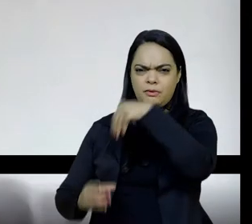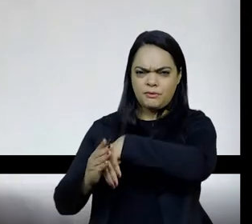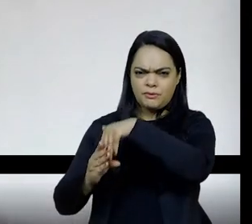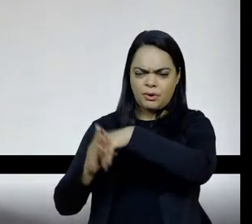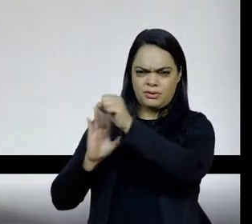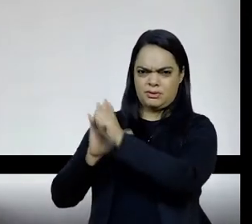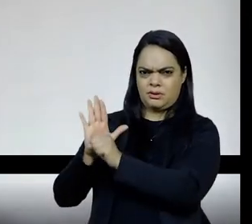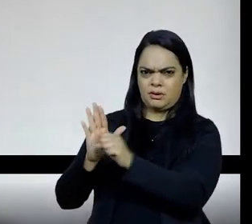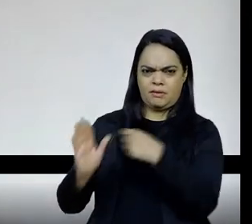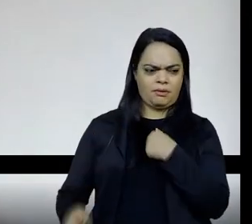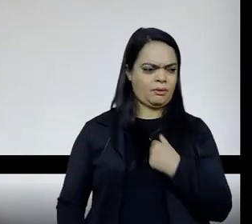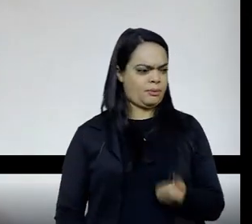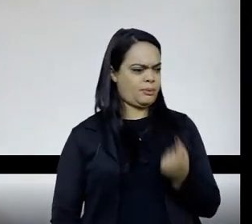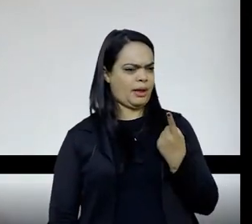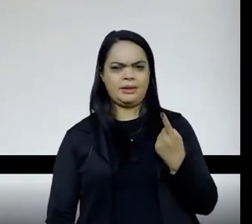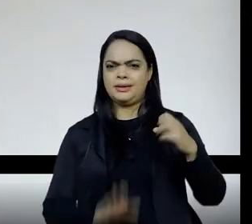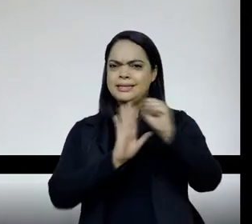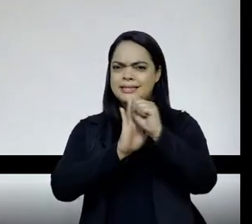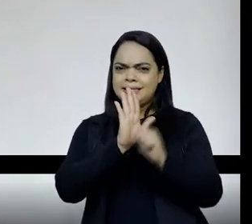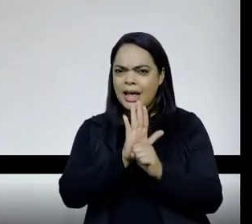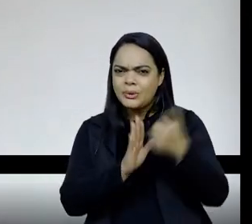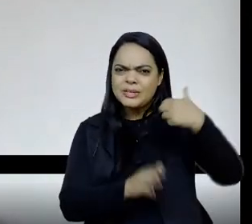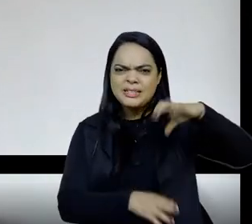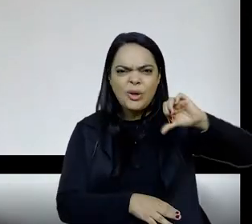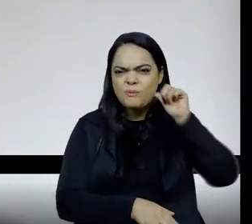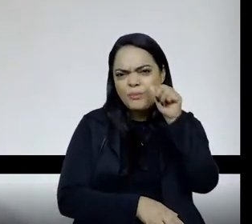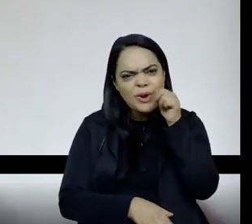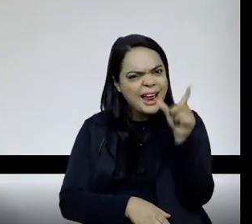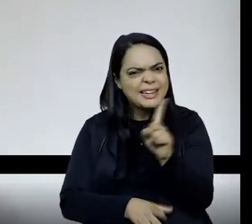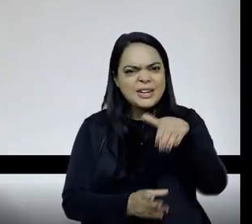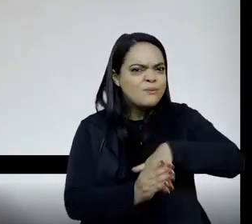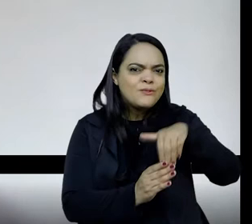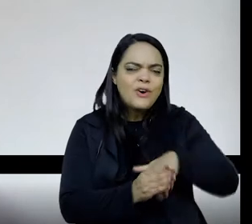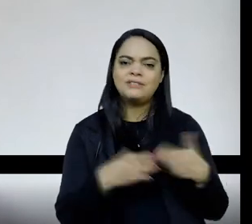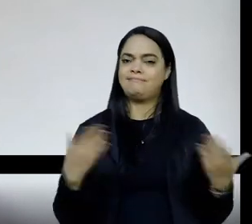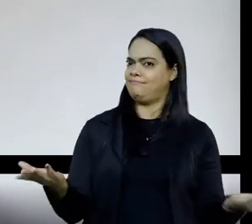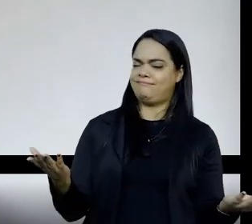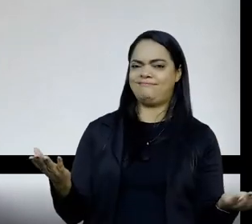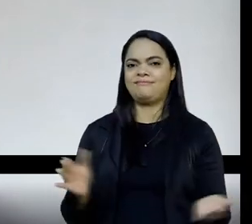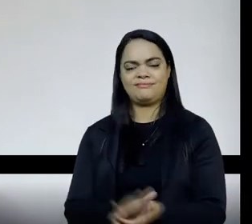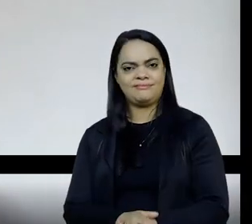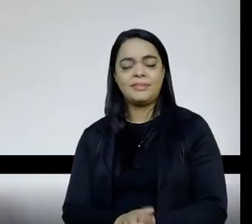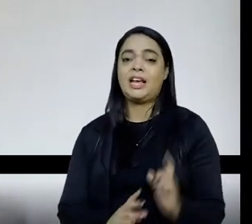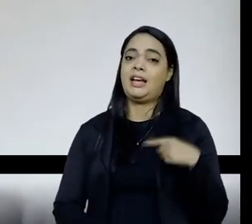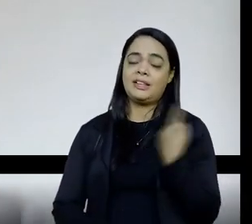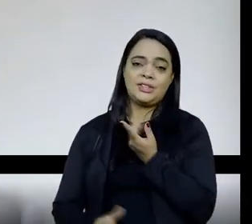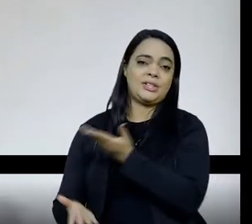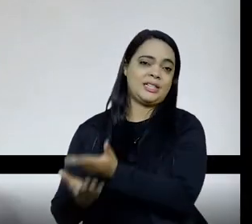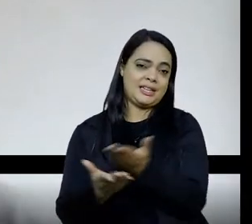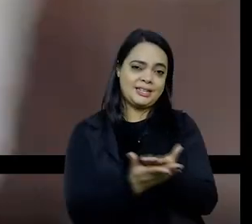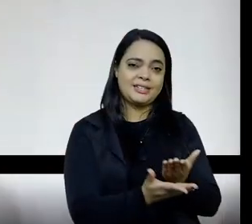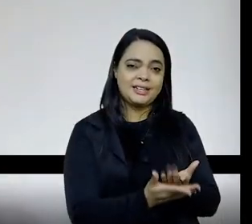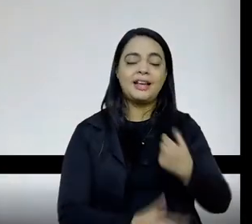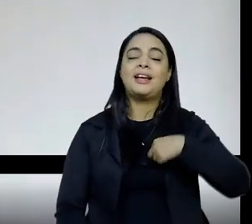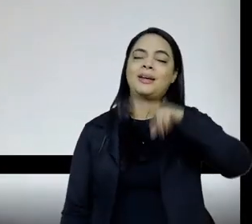em seguida lembrei, século XIX não tem eleitoras, né, então, assim, então, estou falando assim, ah, mas as nossas aulas, eu lembrei